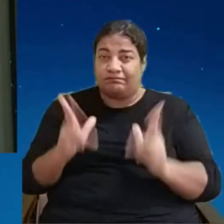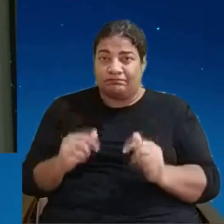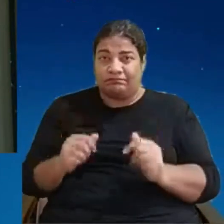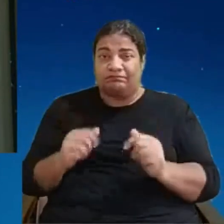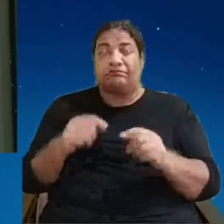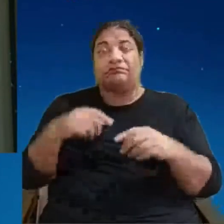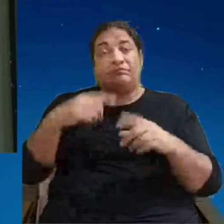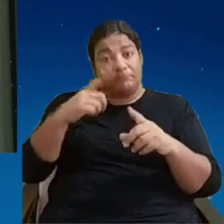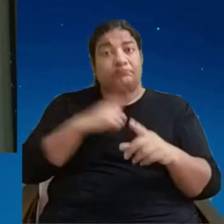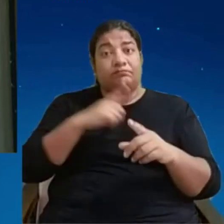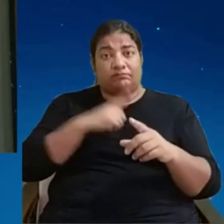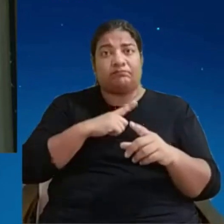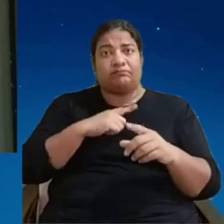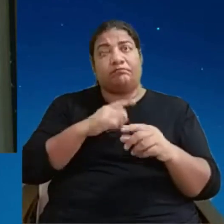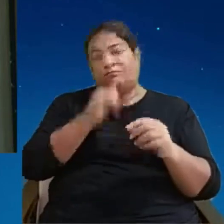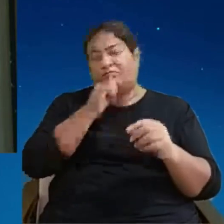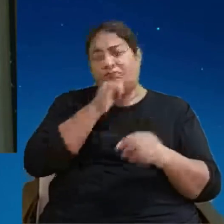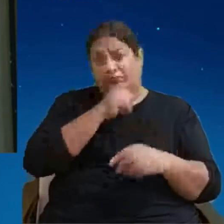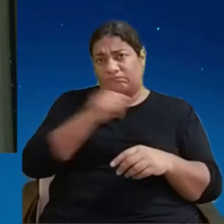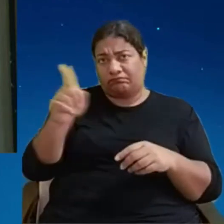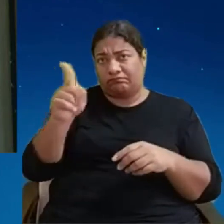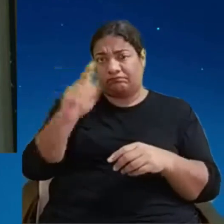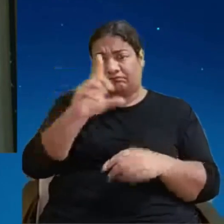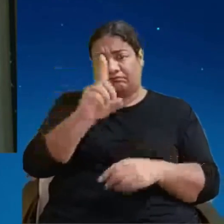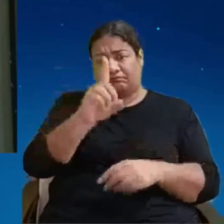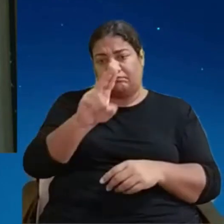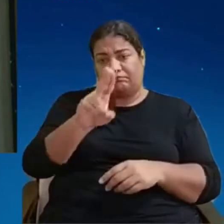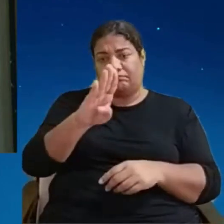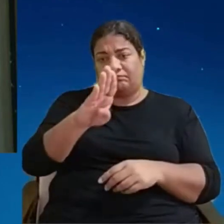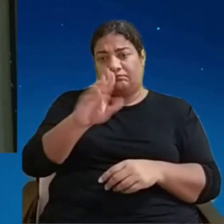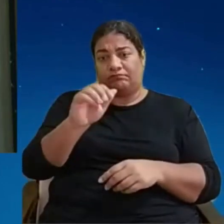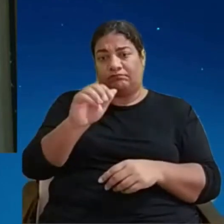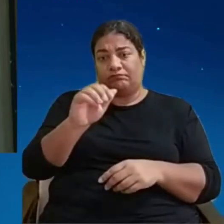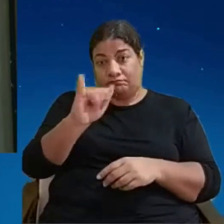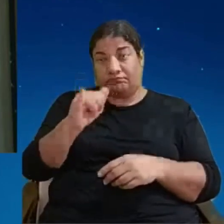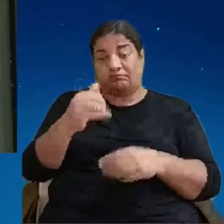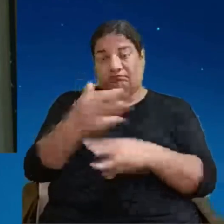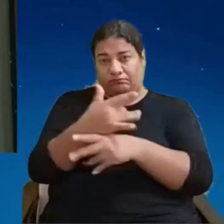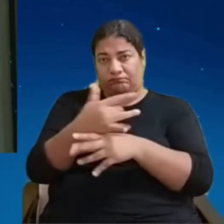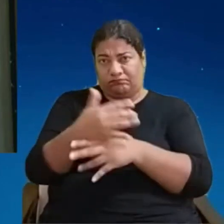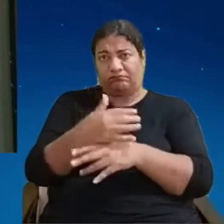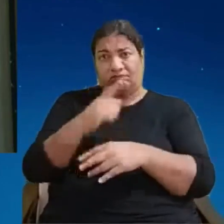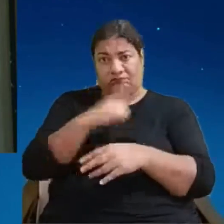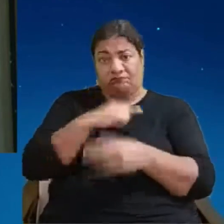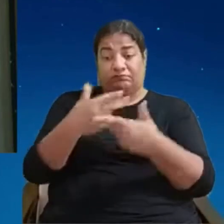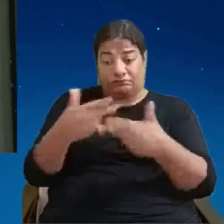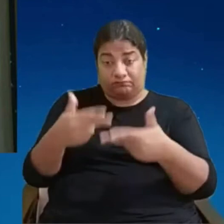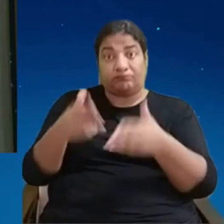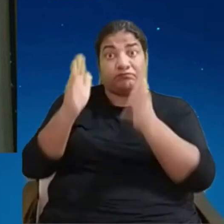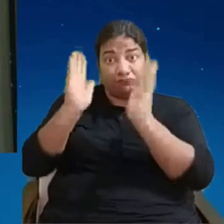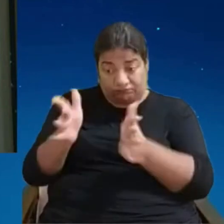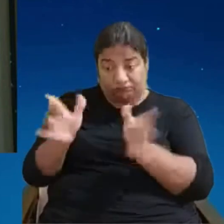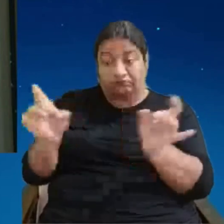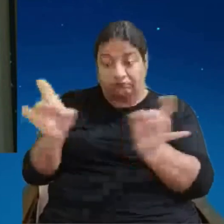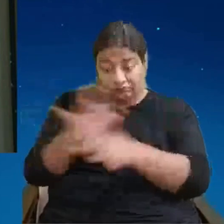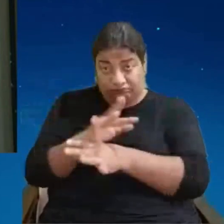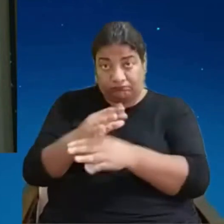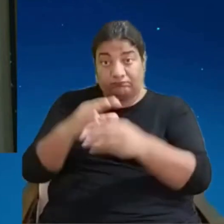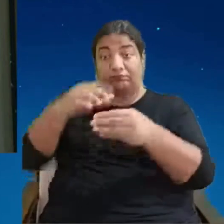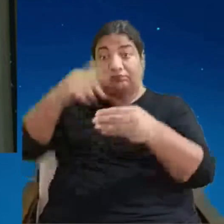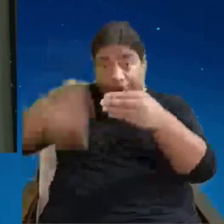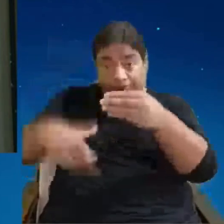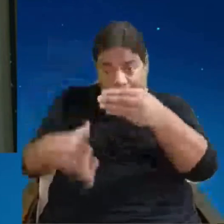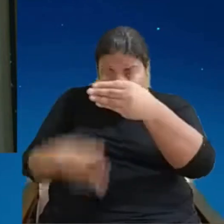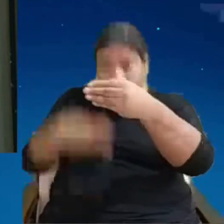então você não está usando coisas obsoletas você usando um terreno e subindo coisas novas nesse terreno uma analogia que eu também faço com